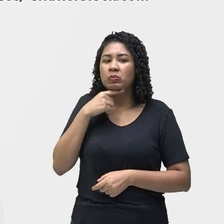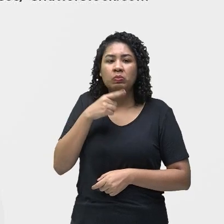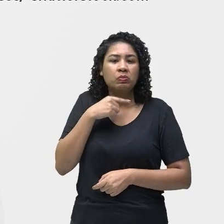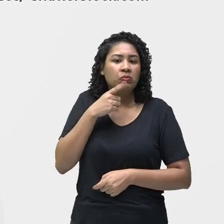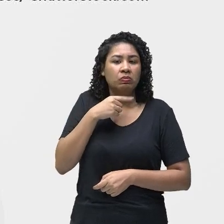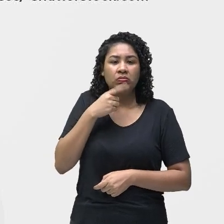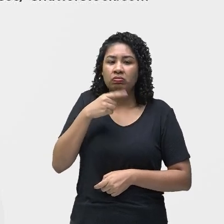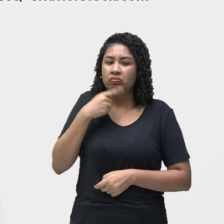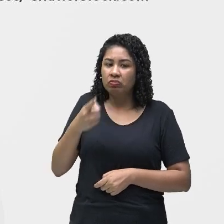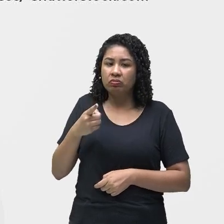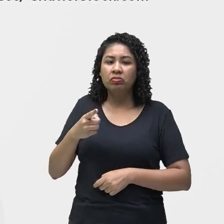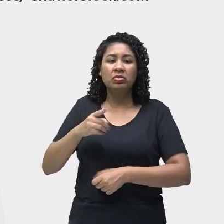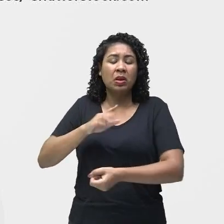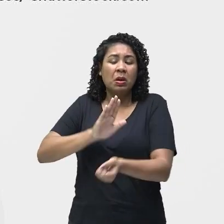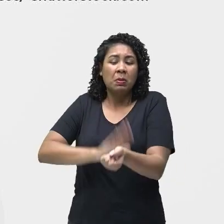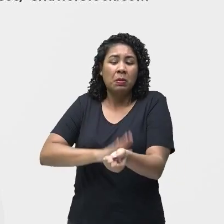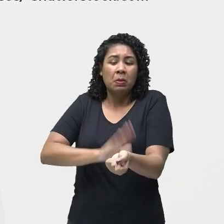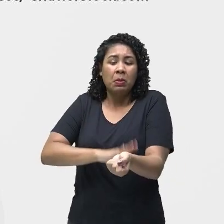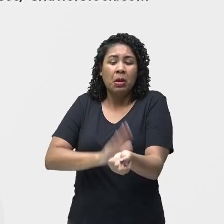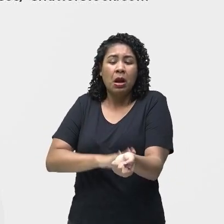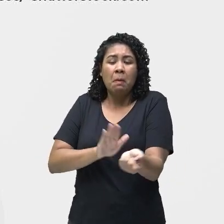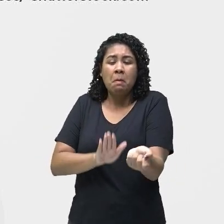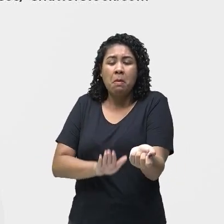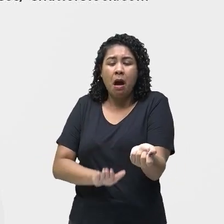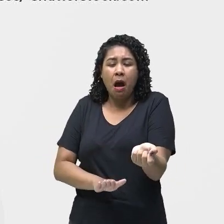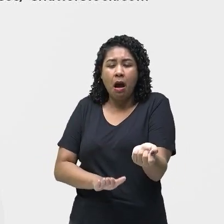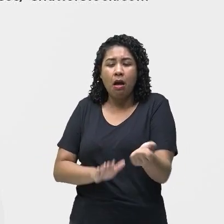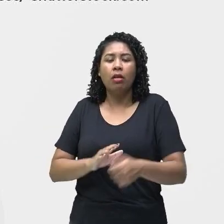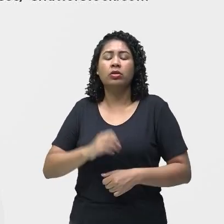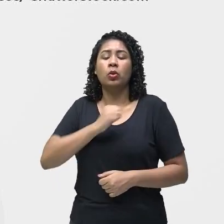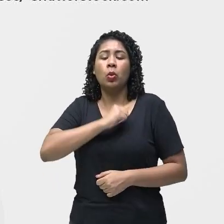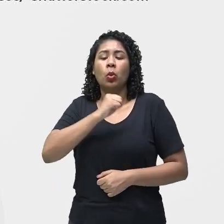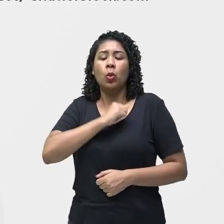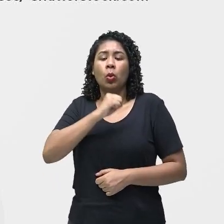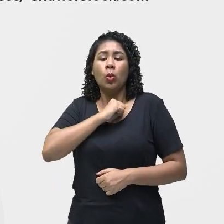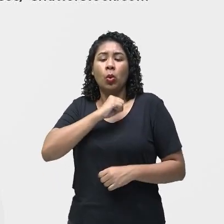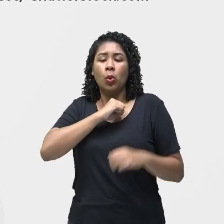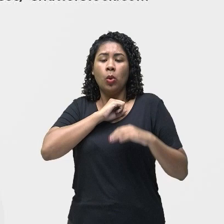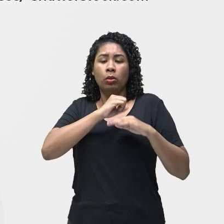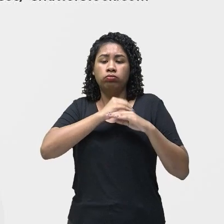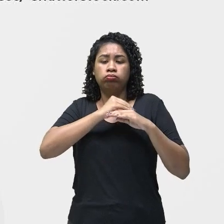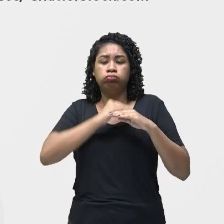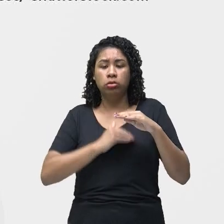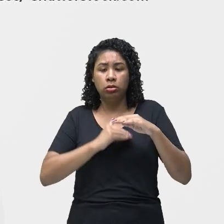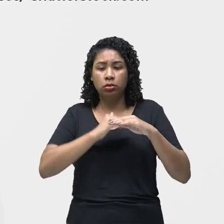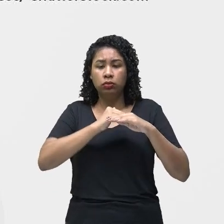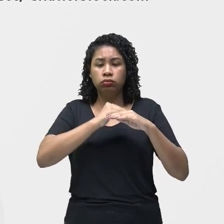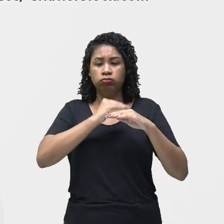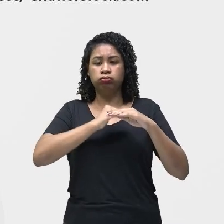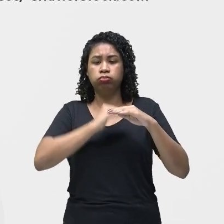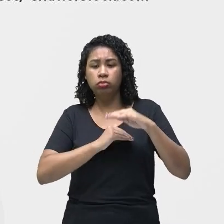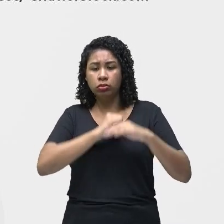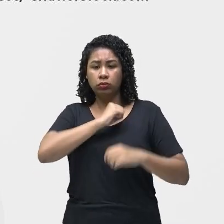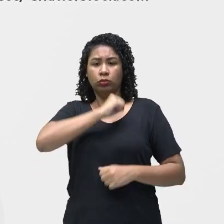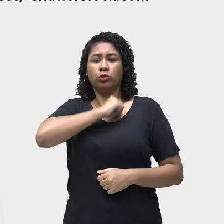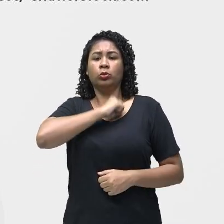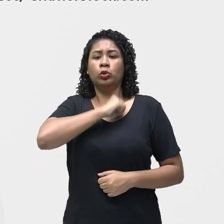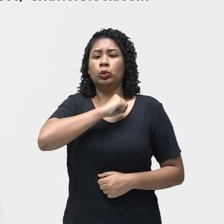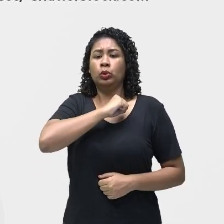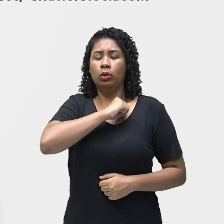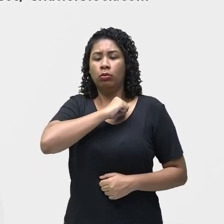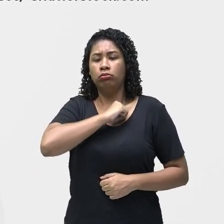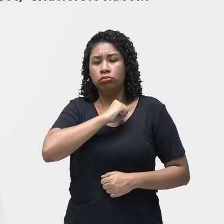baixa, arritmia cardíaca, ou seja, os batimentos cardíacos começam a sofrer alterações, horas aceleram,